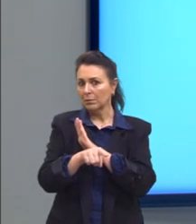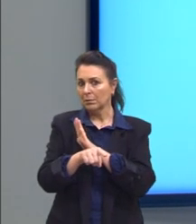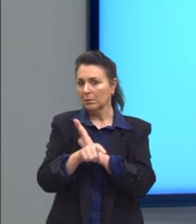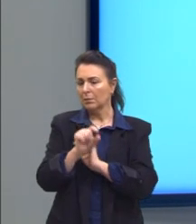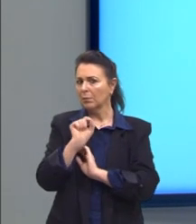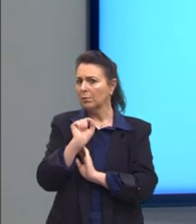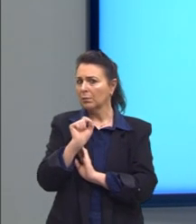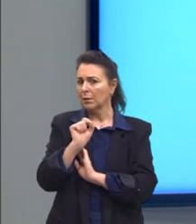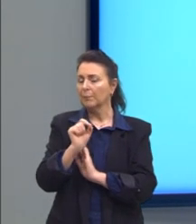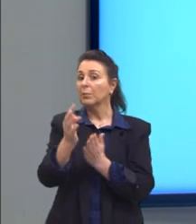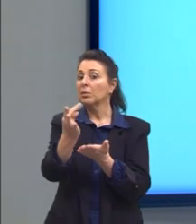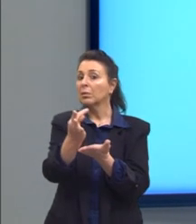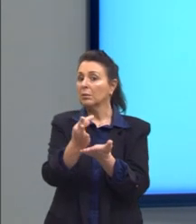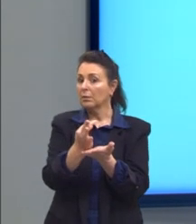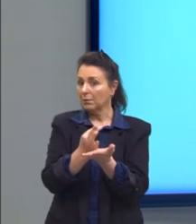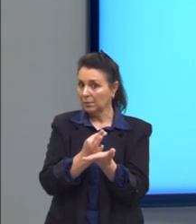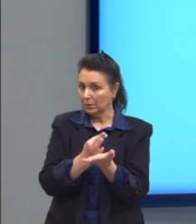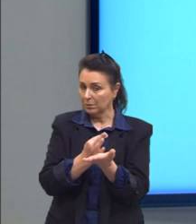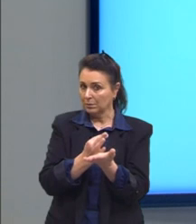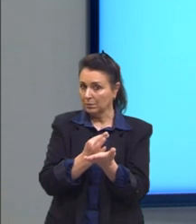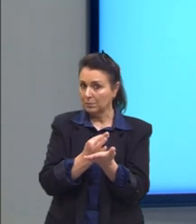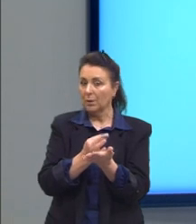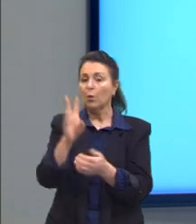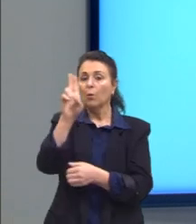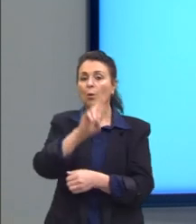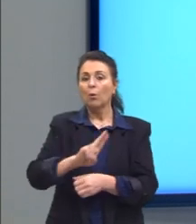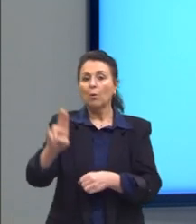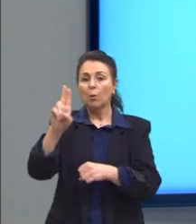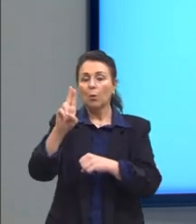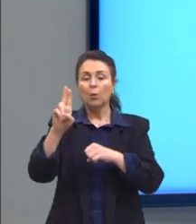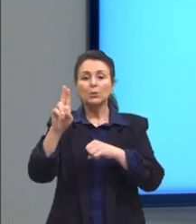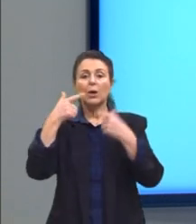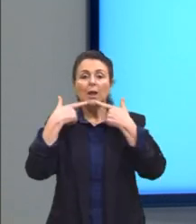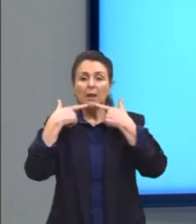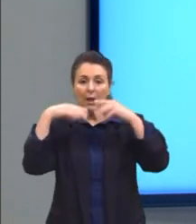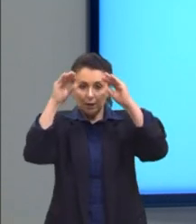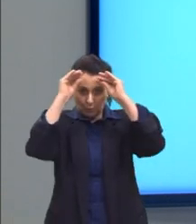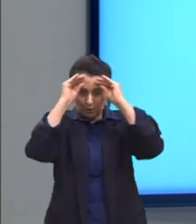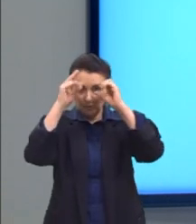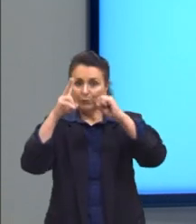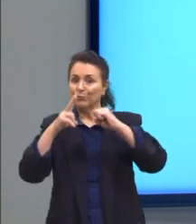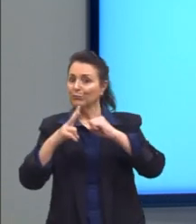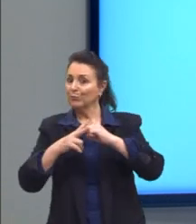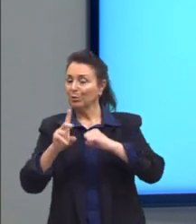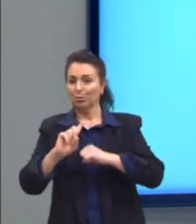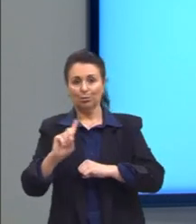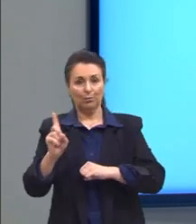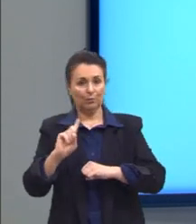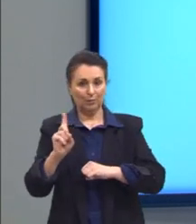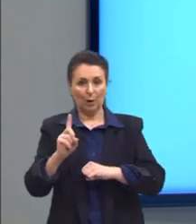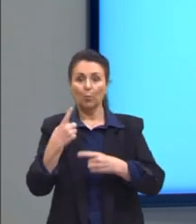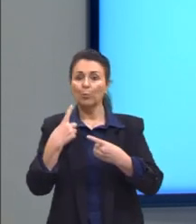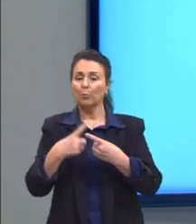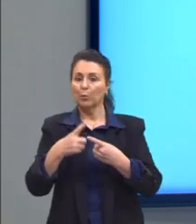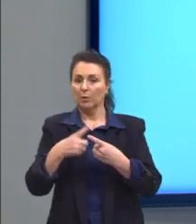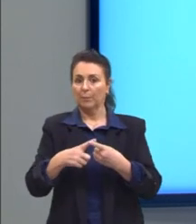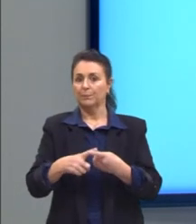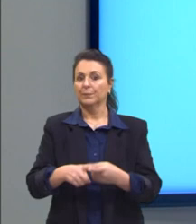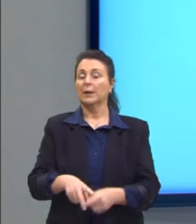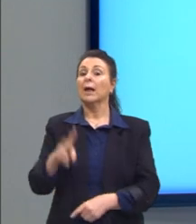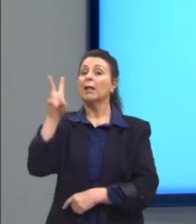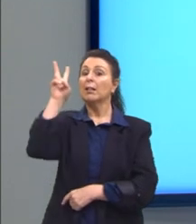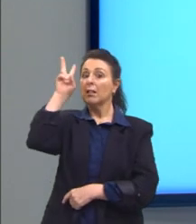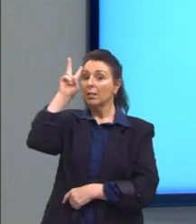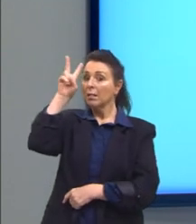no texto? O uso da linguagem verbal e não verbal atende à finalidade de... Lembrando, gente,